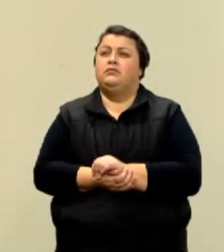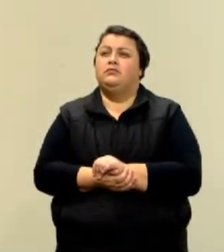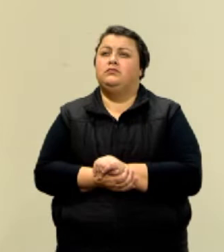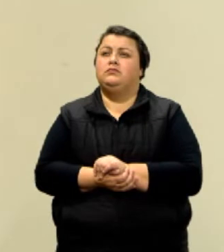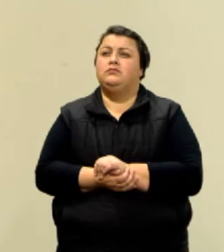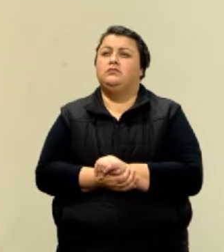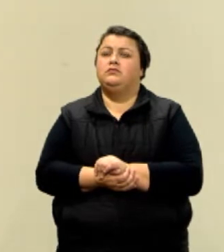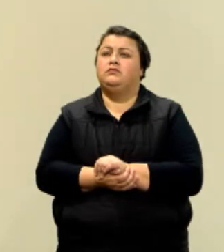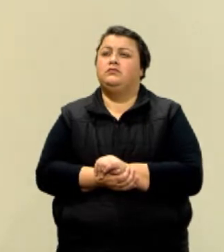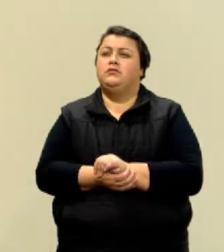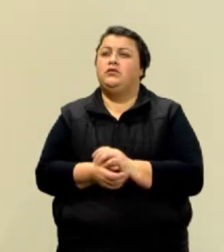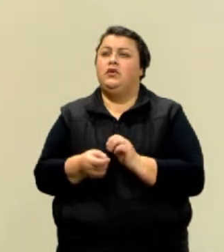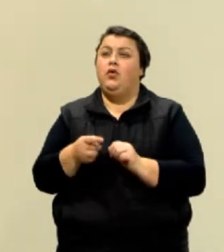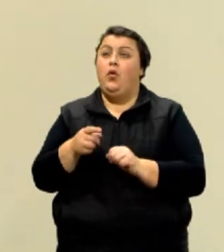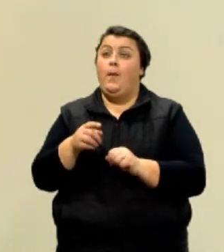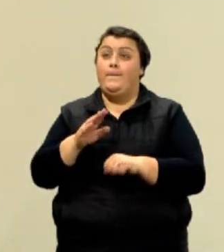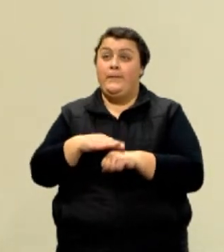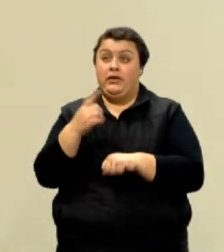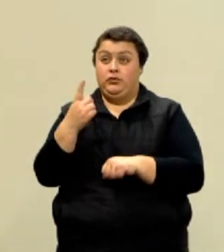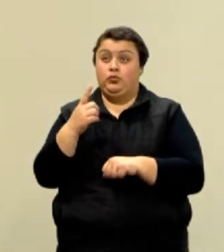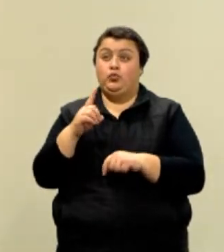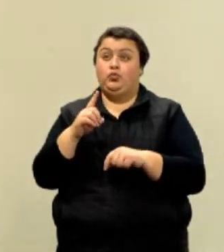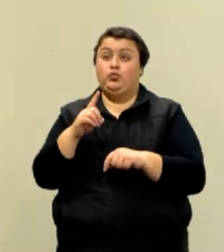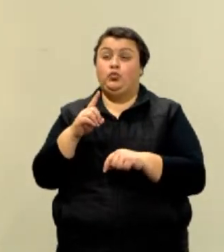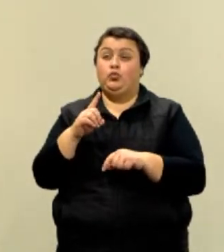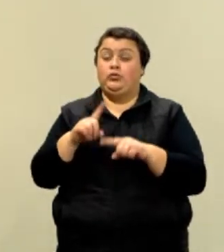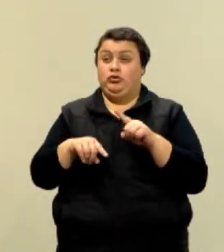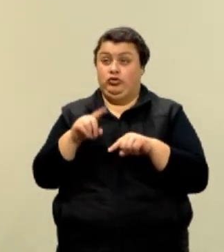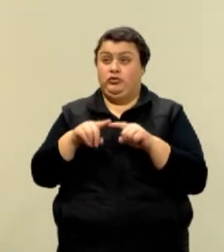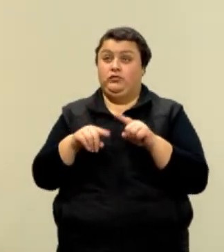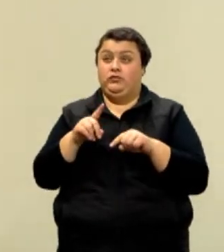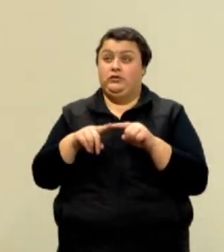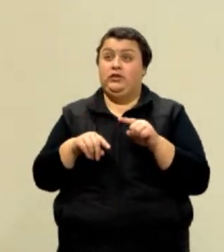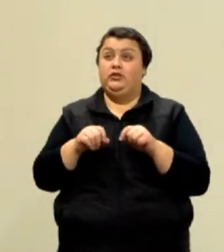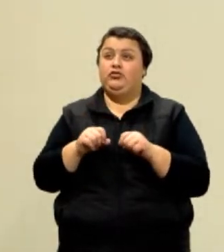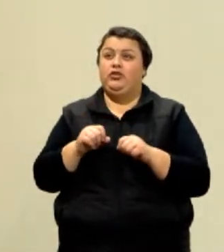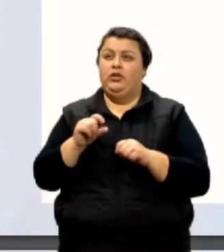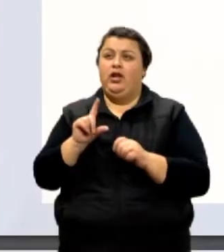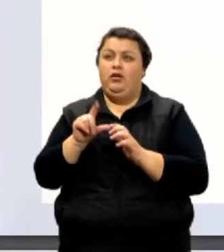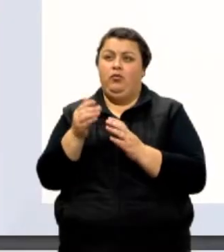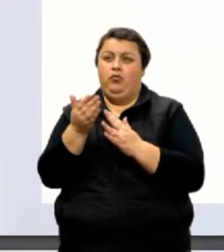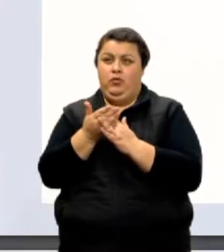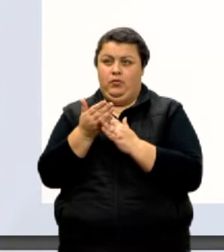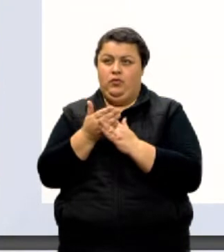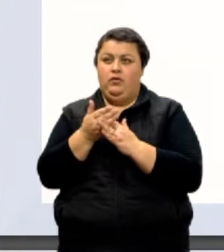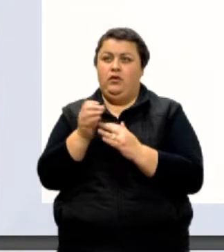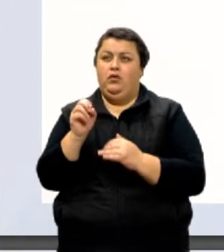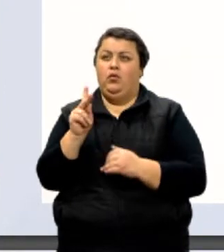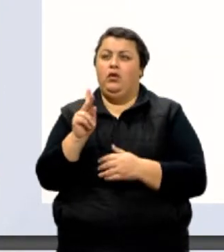eu vou fazer mais um exercício então e aí a gente vai dar uma pausinha. Tá?